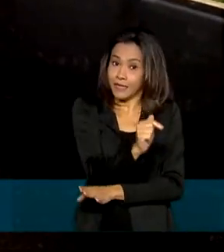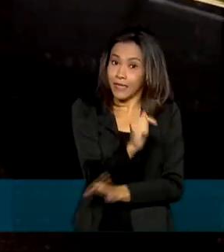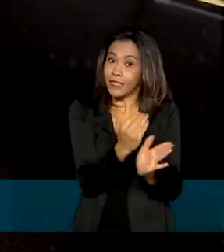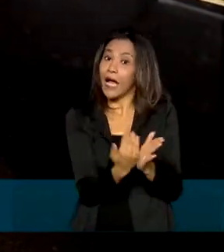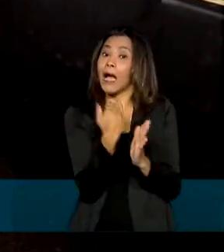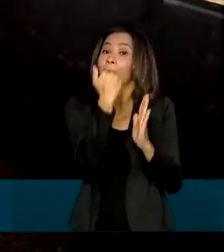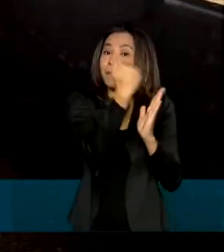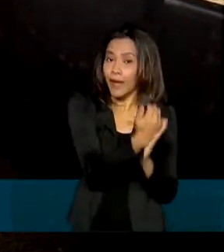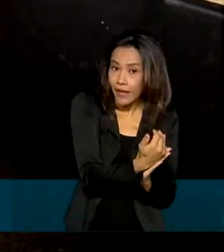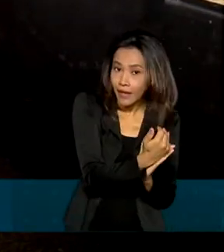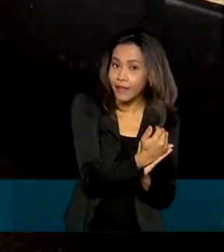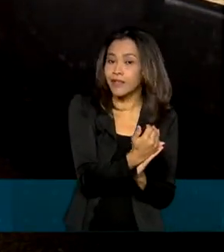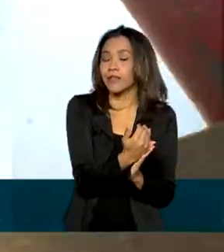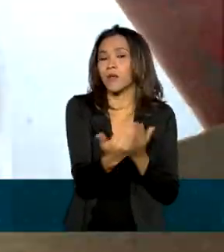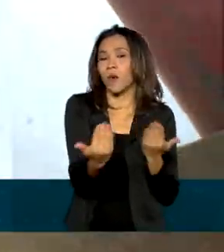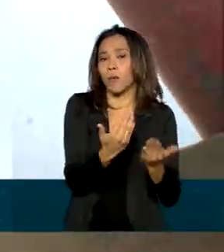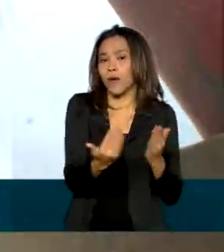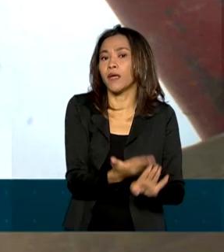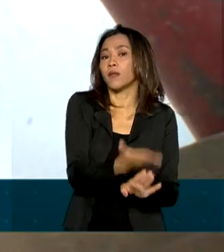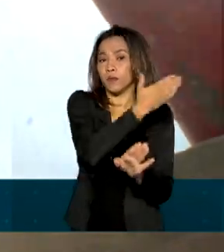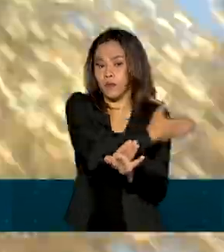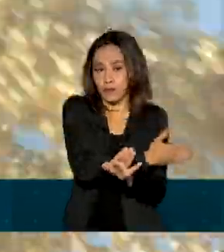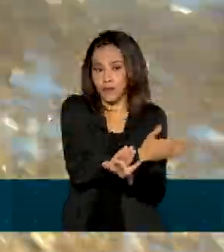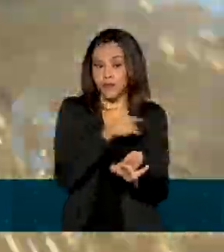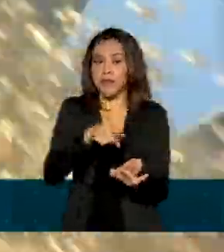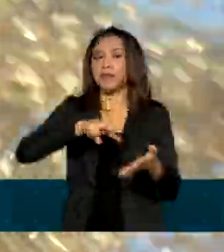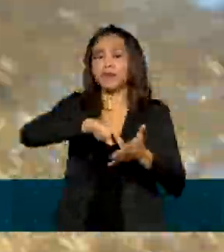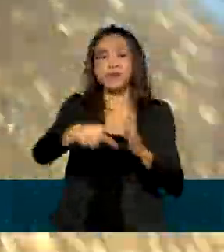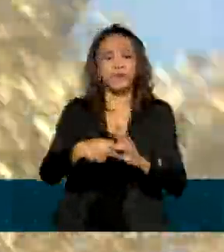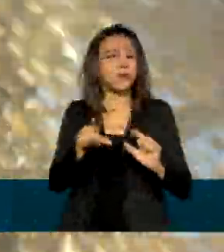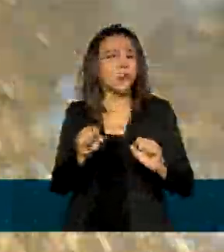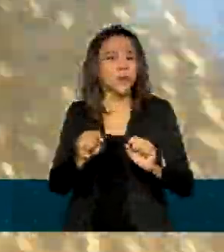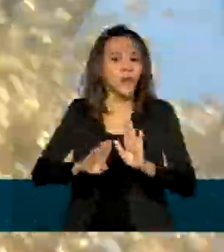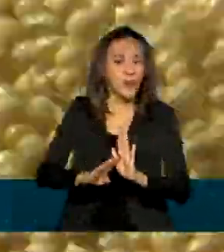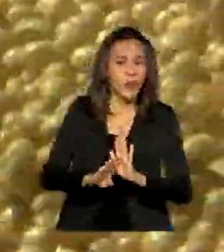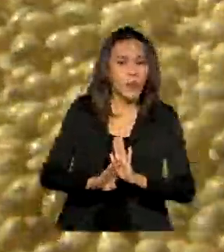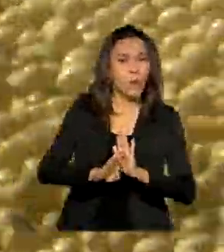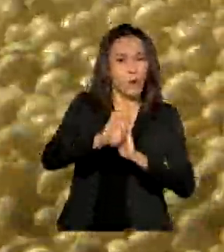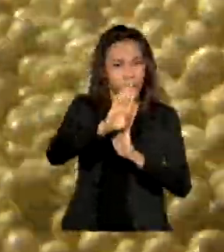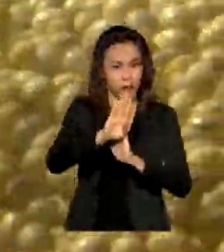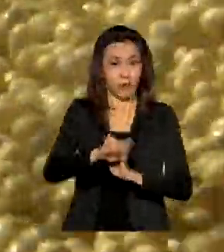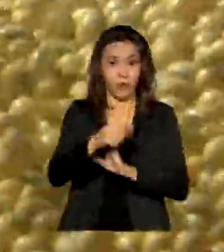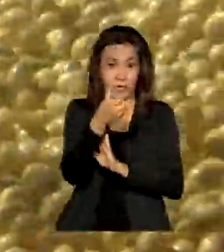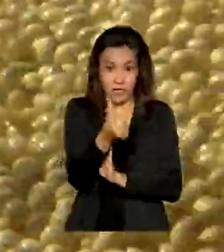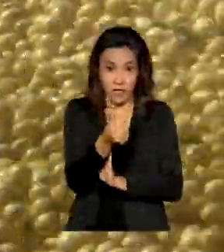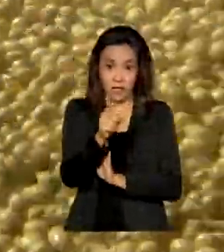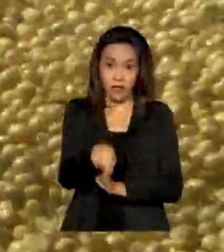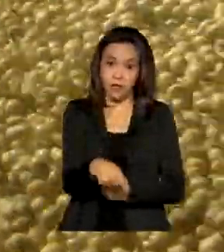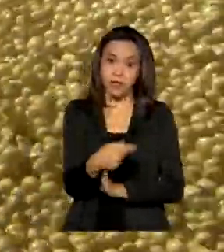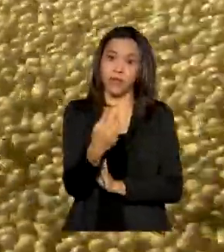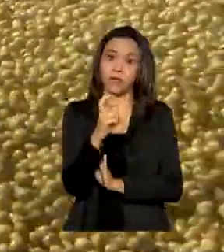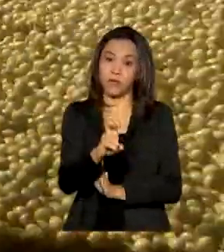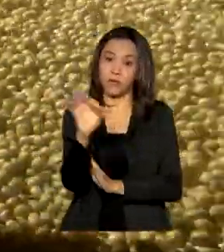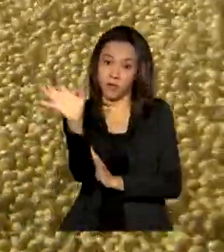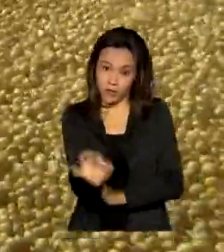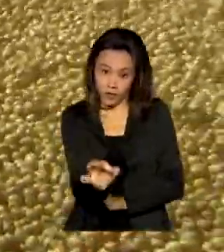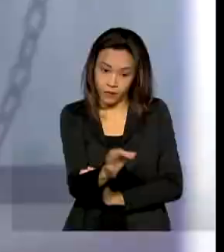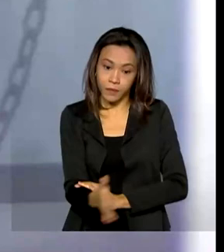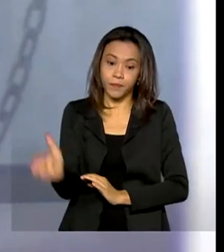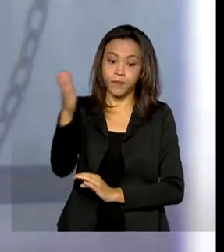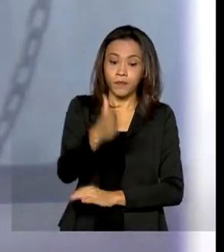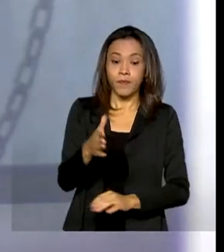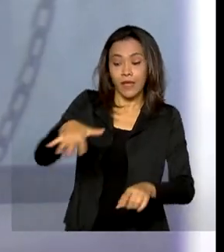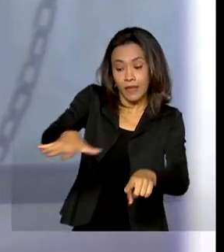mais, sobre a safra anterior, o que representa um crescimento de 6,5%. Em relação às culturas, a